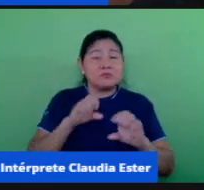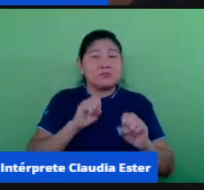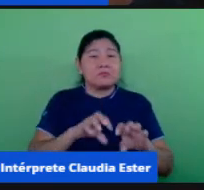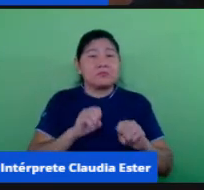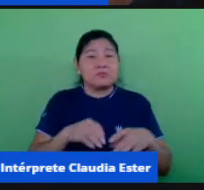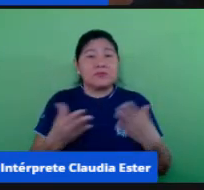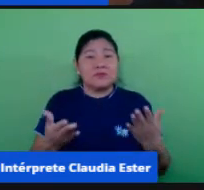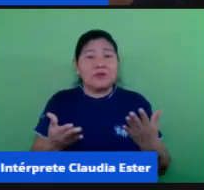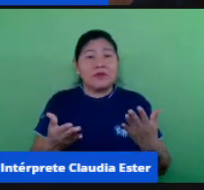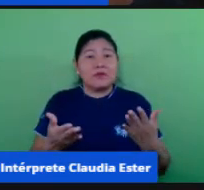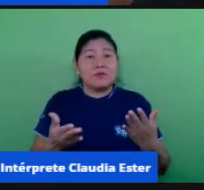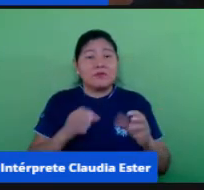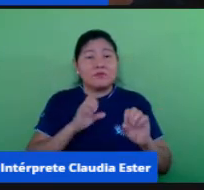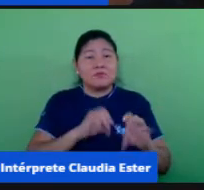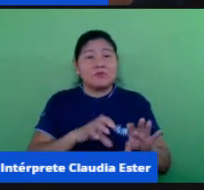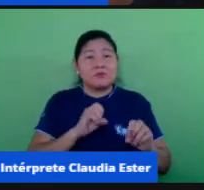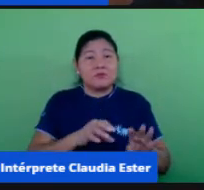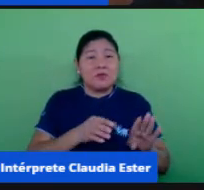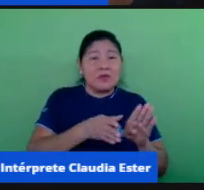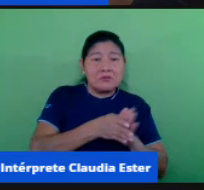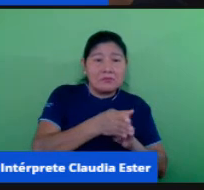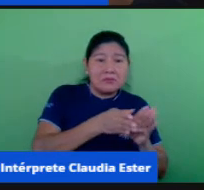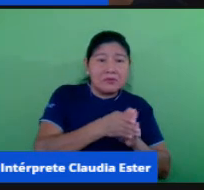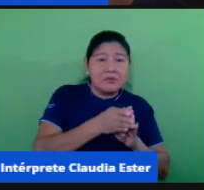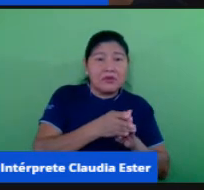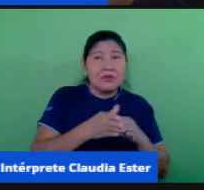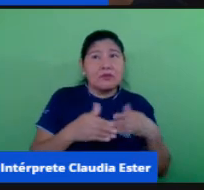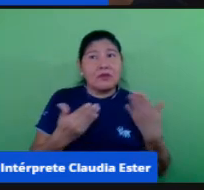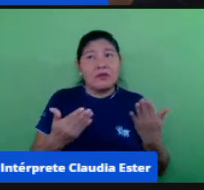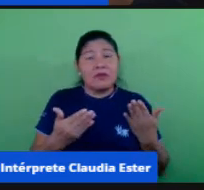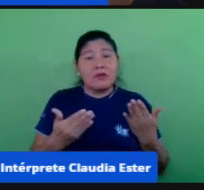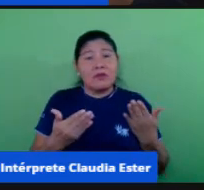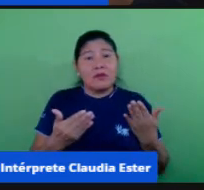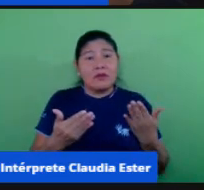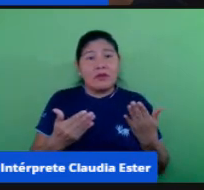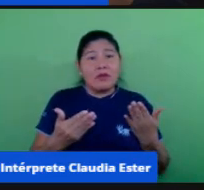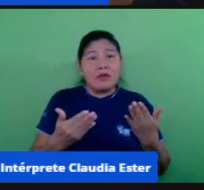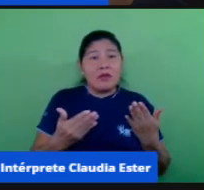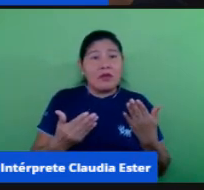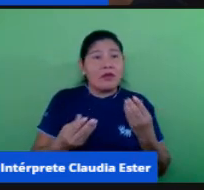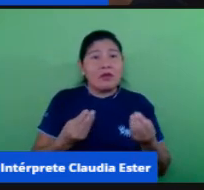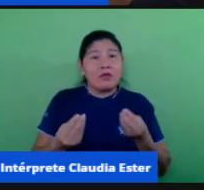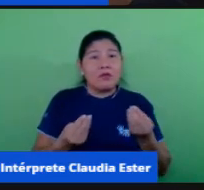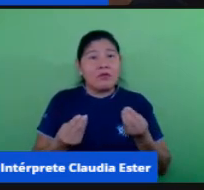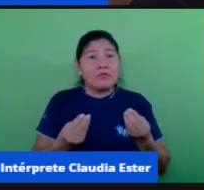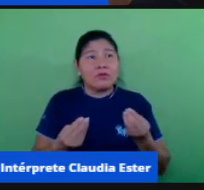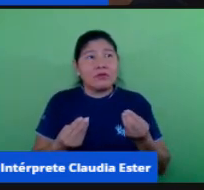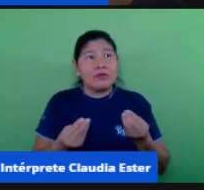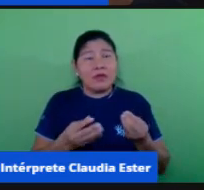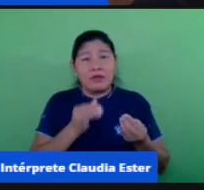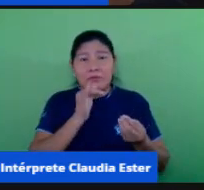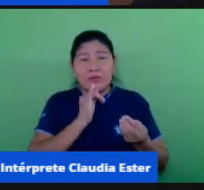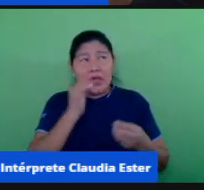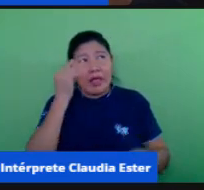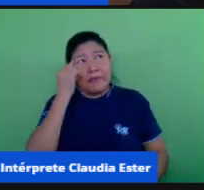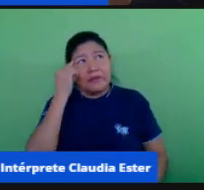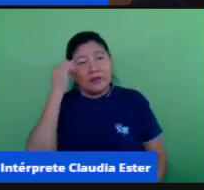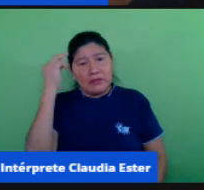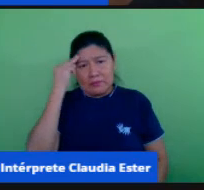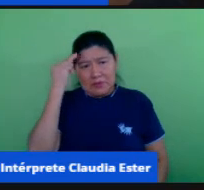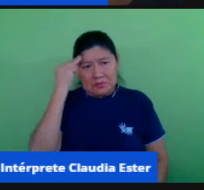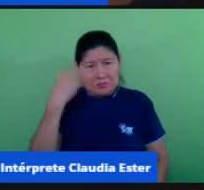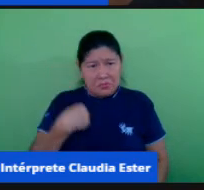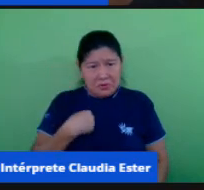passado orientado e aí eu acabo eu não posso deixar não posso contar apenas com a memória